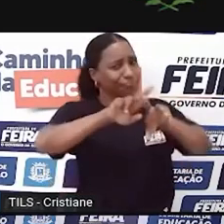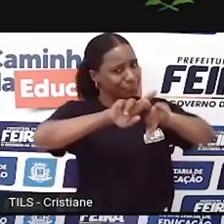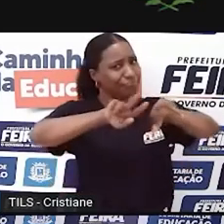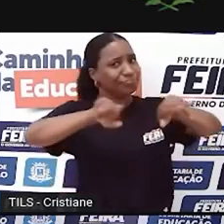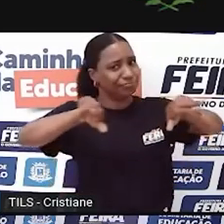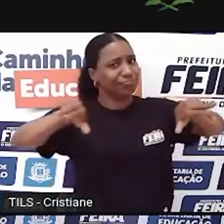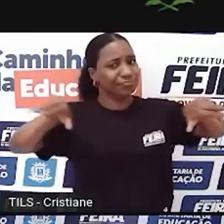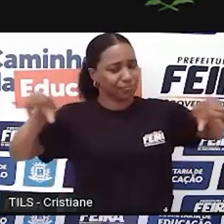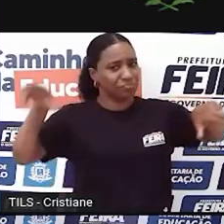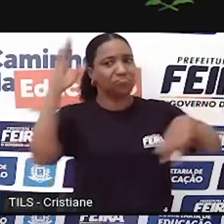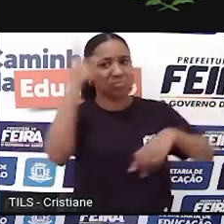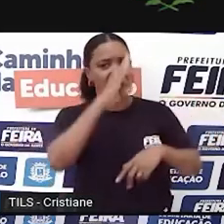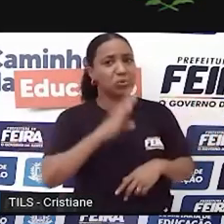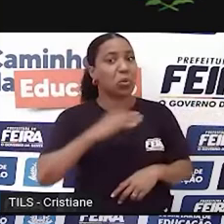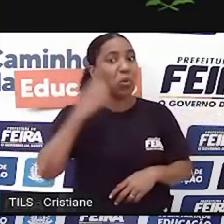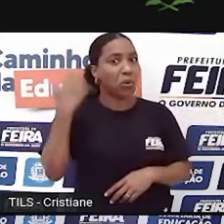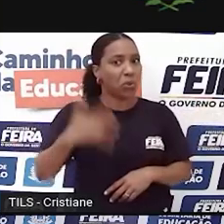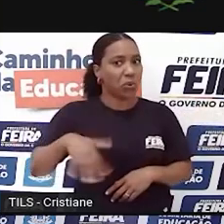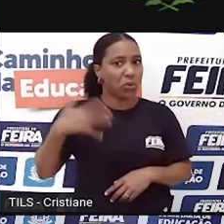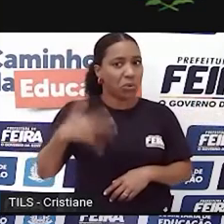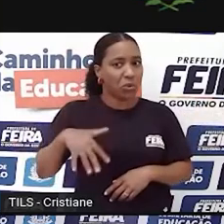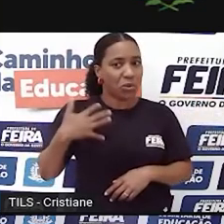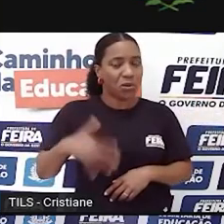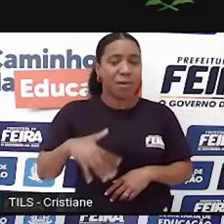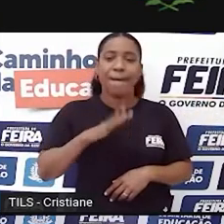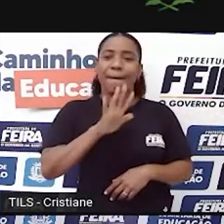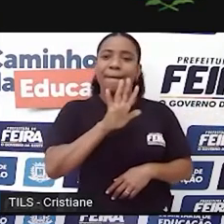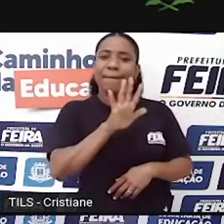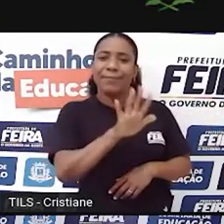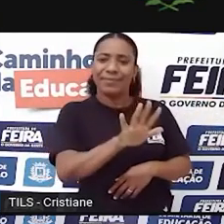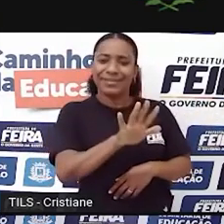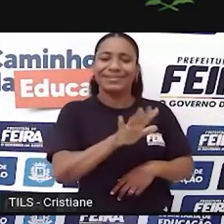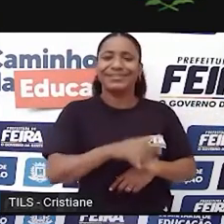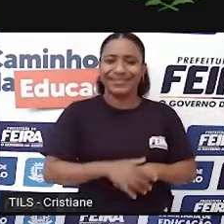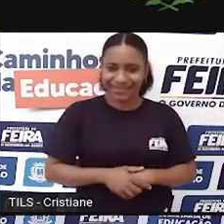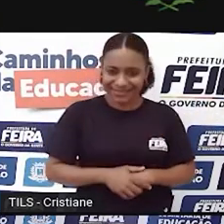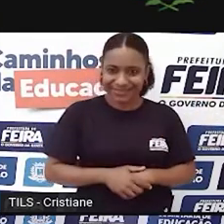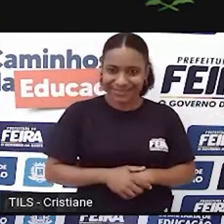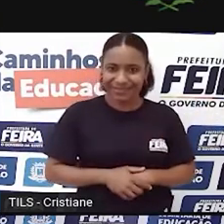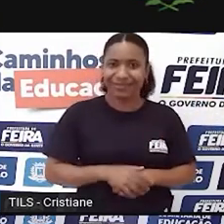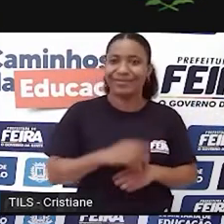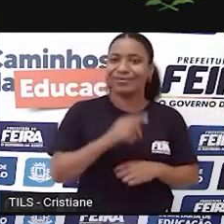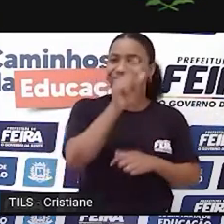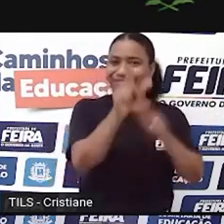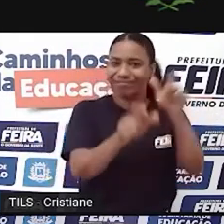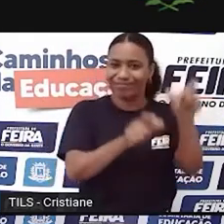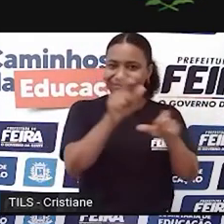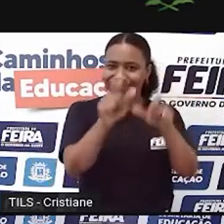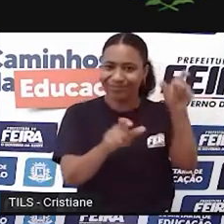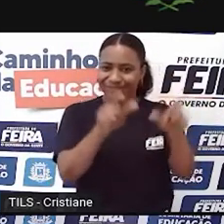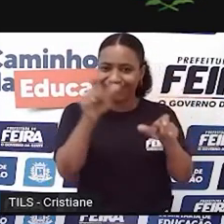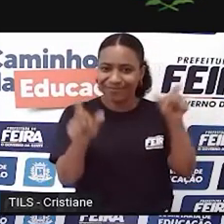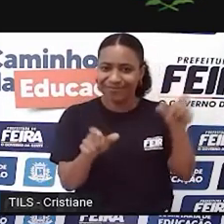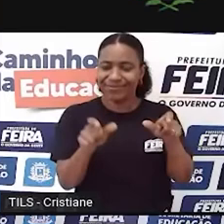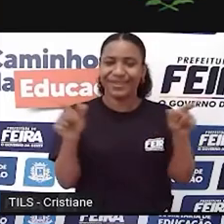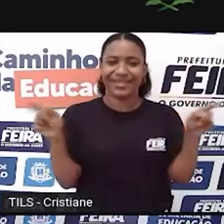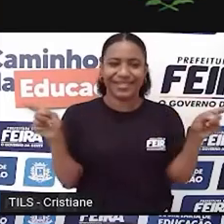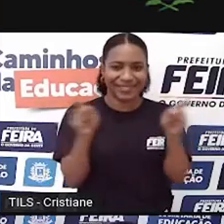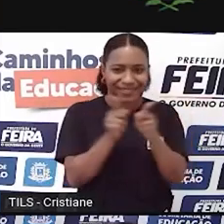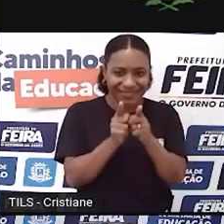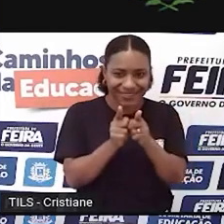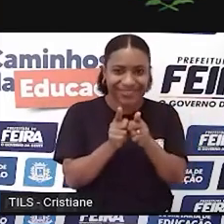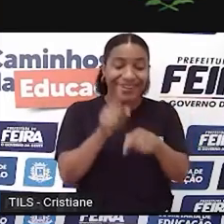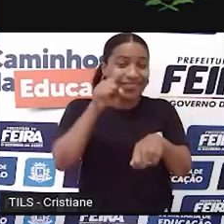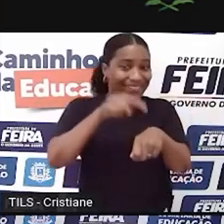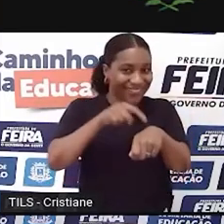E, assim, Felipe, quando a gente traz algumas vozes, em um tempo tão curto como a gente tem